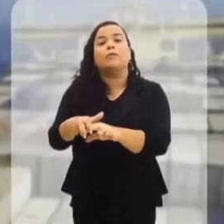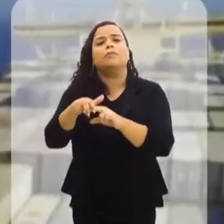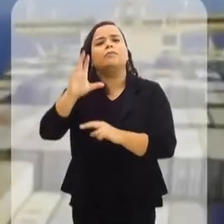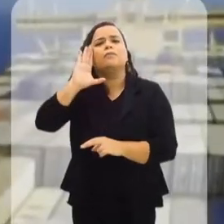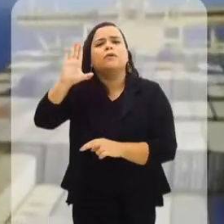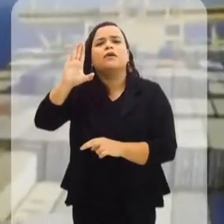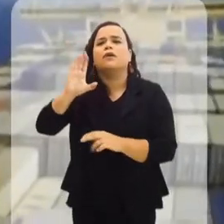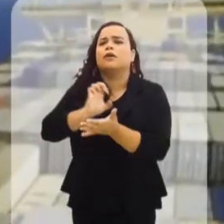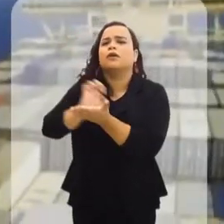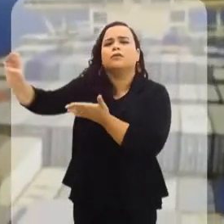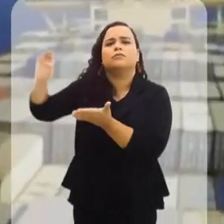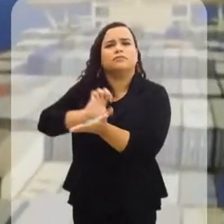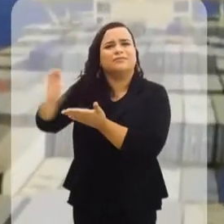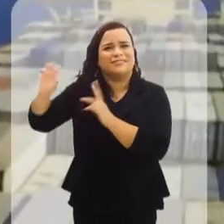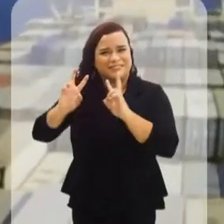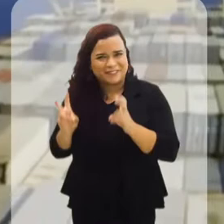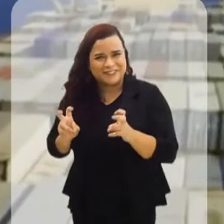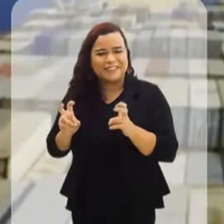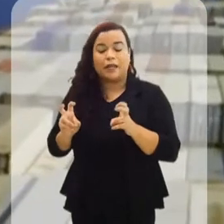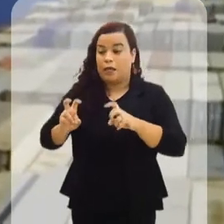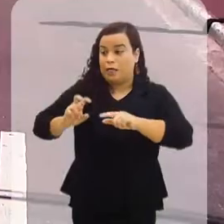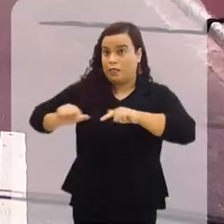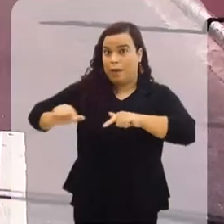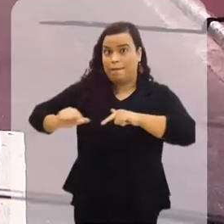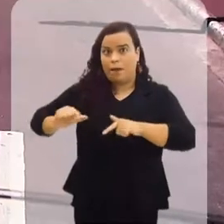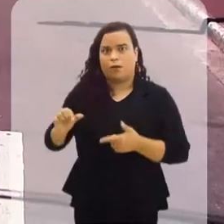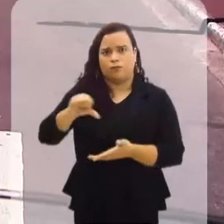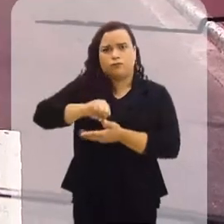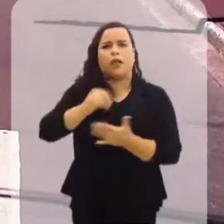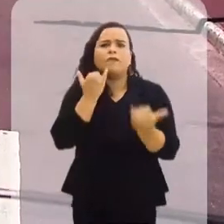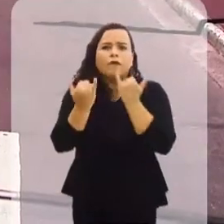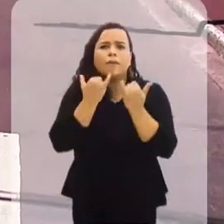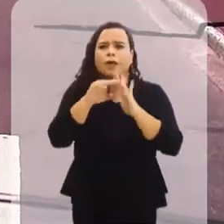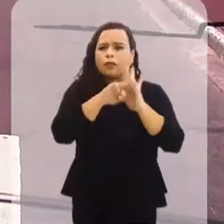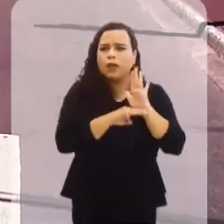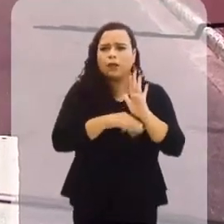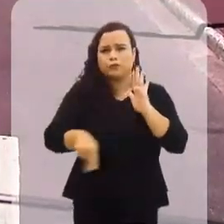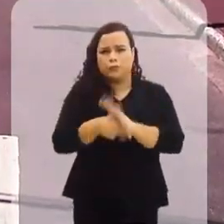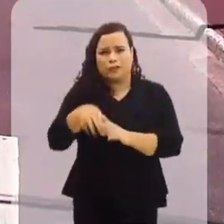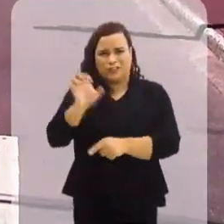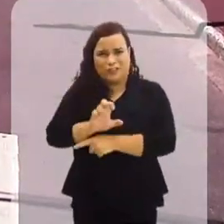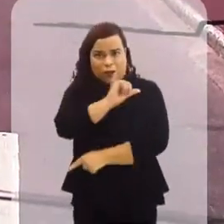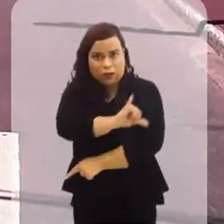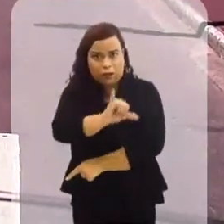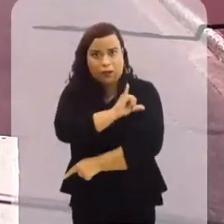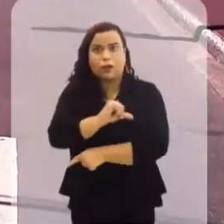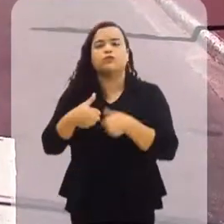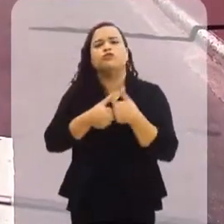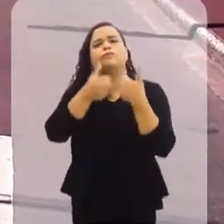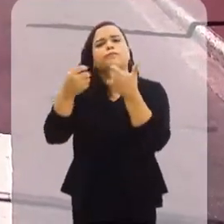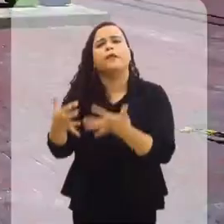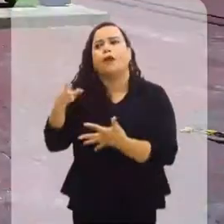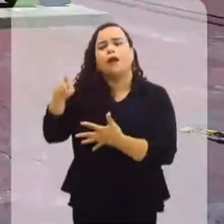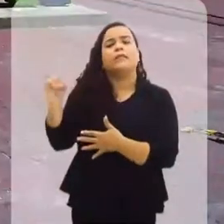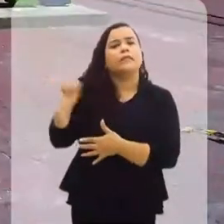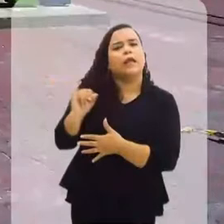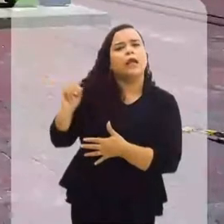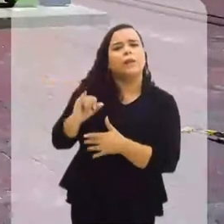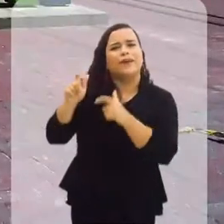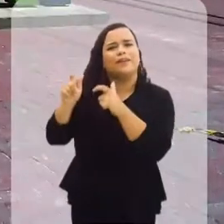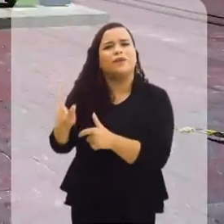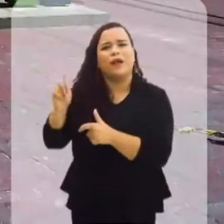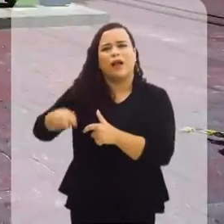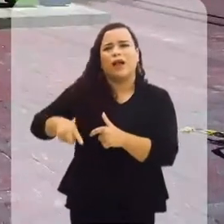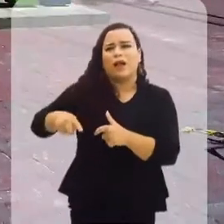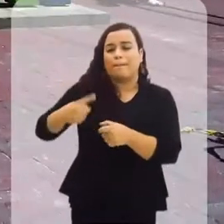principalmente em relação às exportações. Um trabalho do Centro de Informações e Dados do Estado do Rio de Janeiro classificou